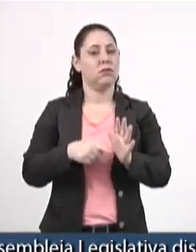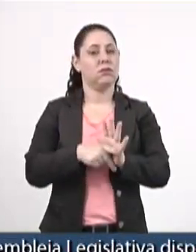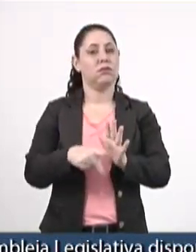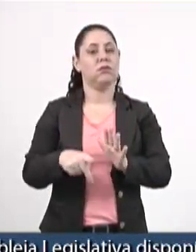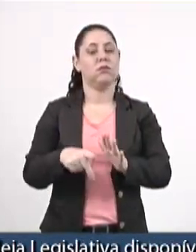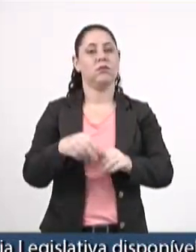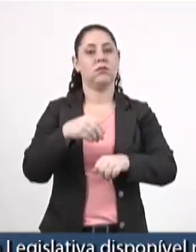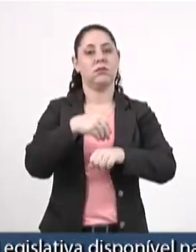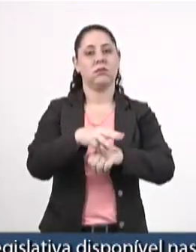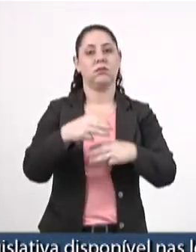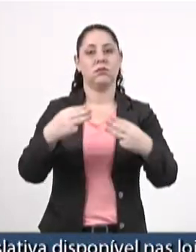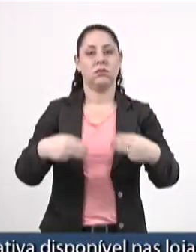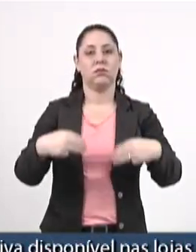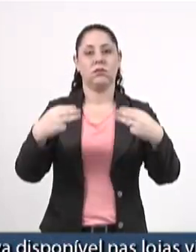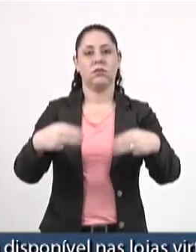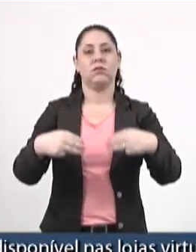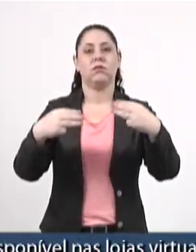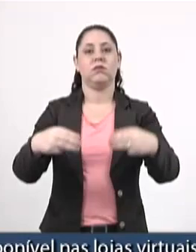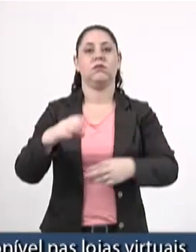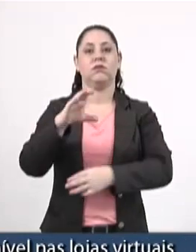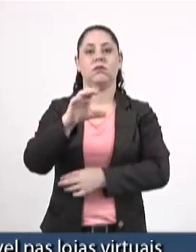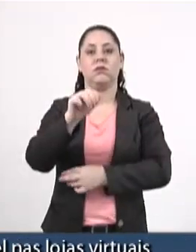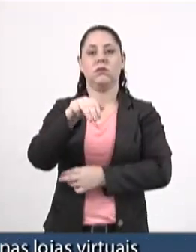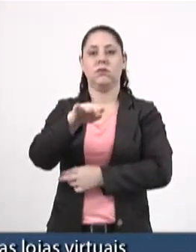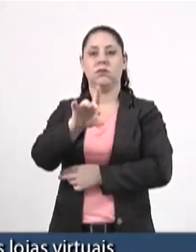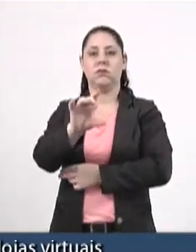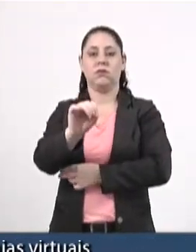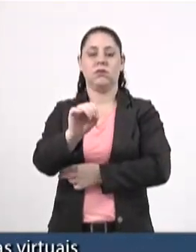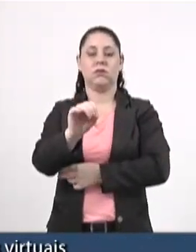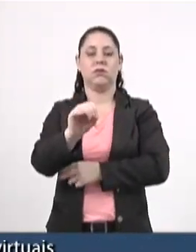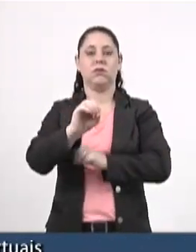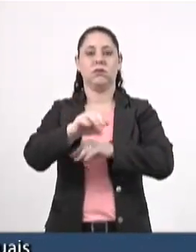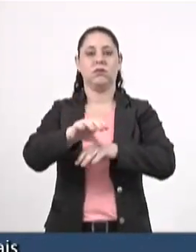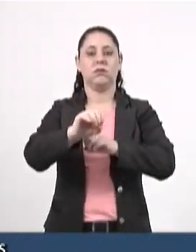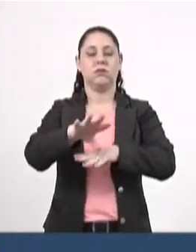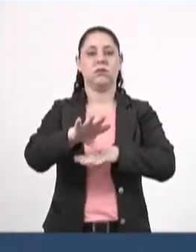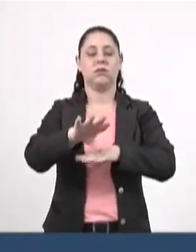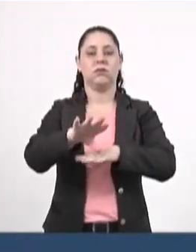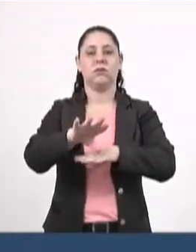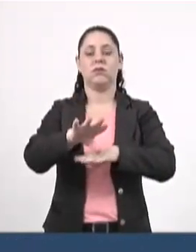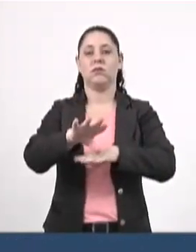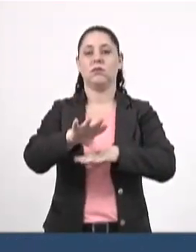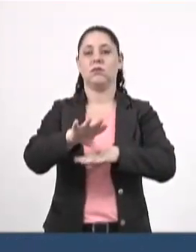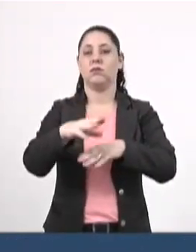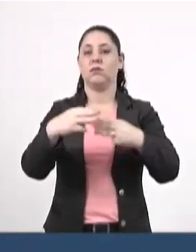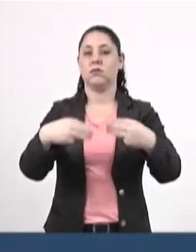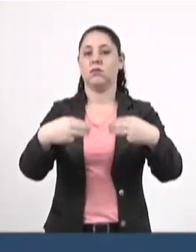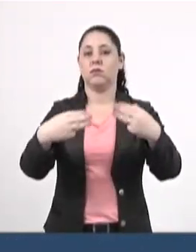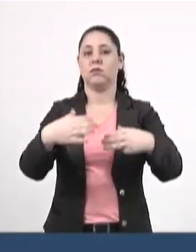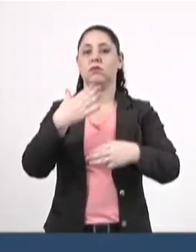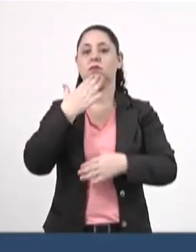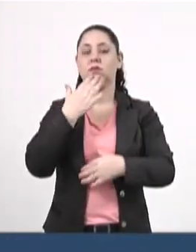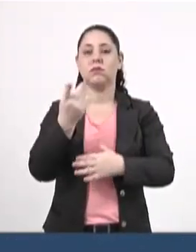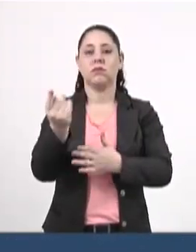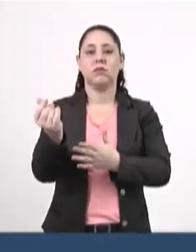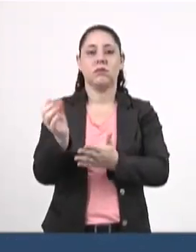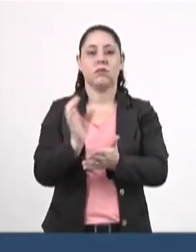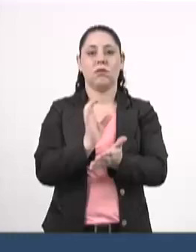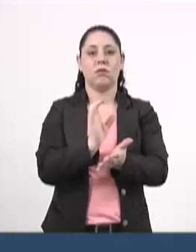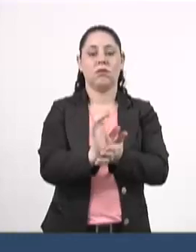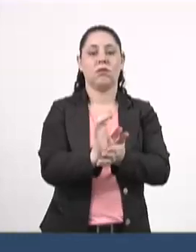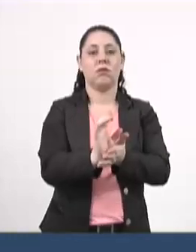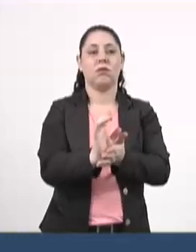ao ministro Camilo Santana, Ministério da Educação, pedindo locação de recursos para